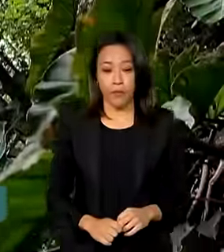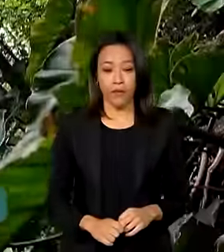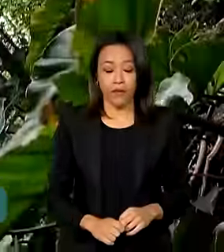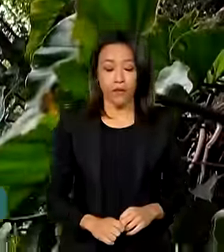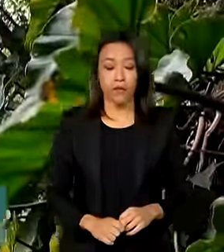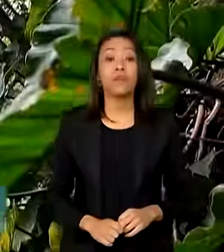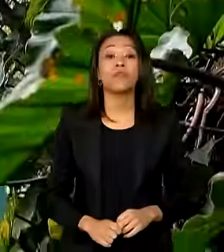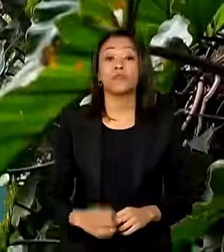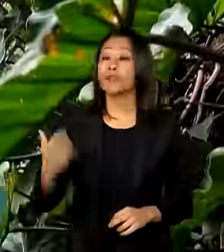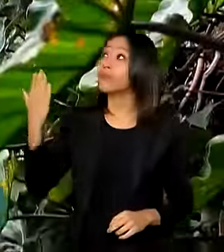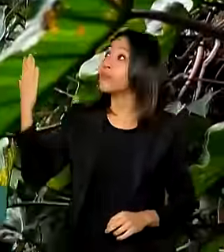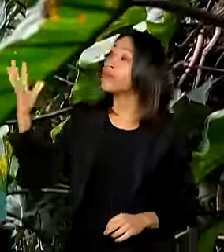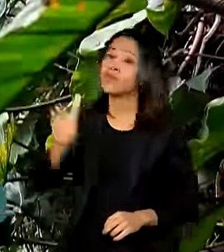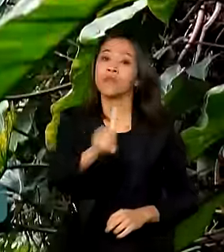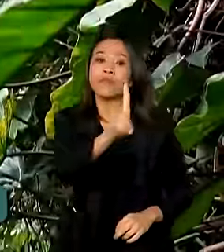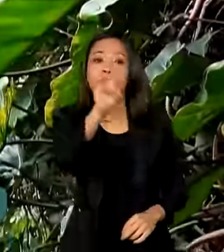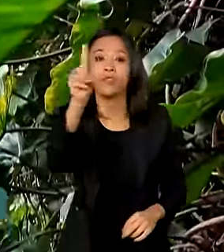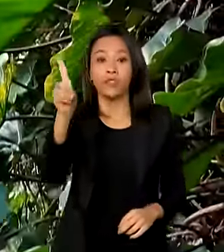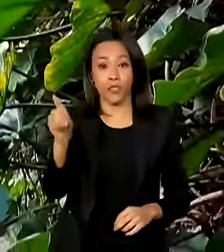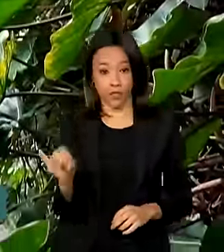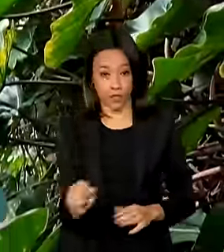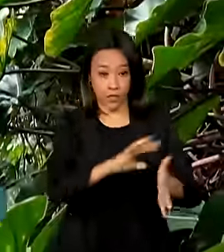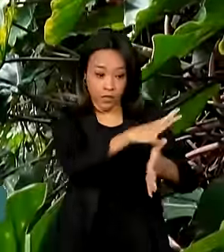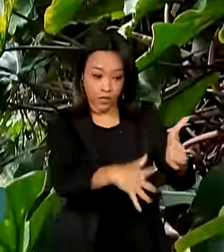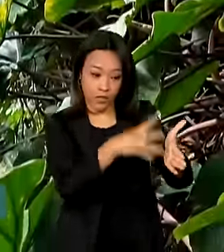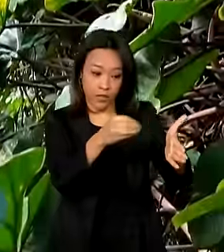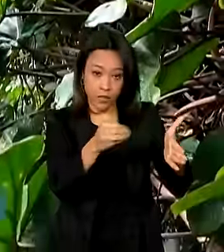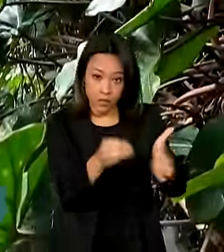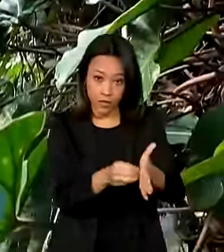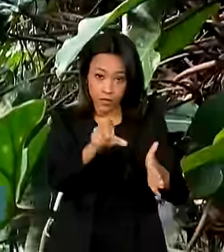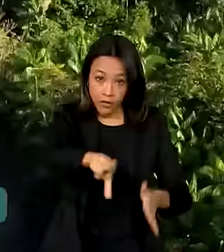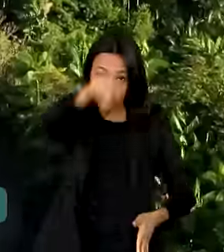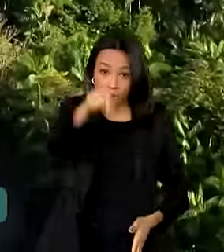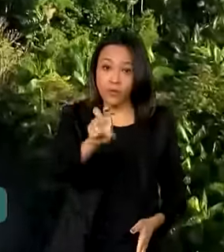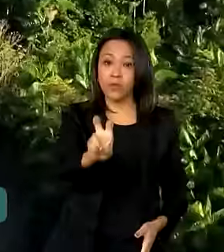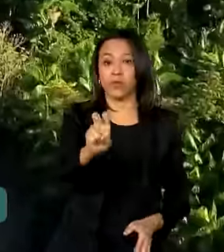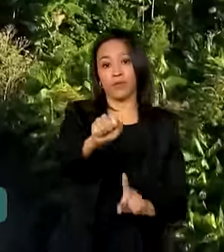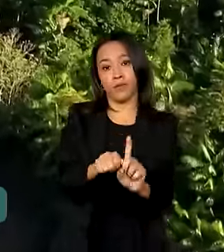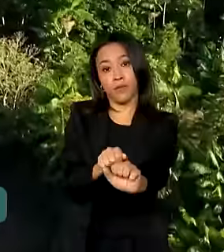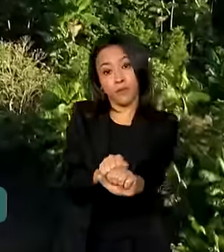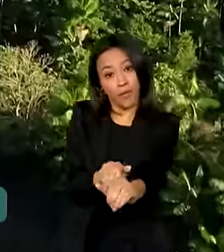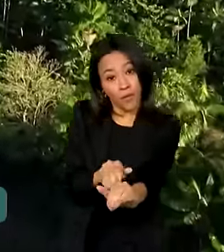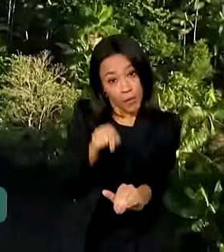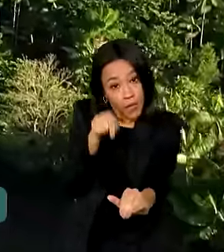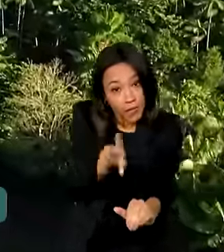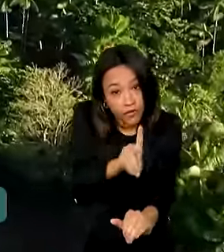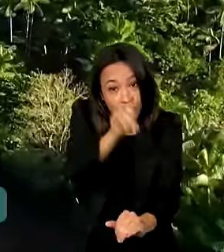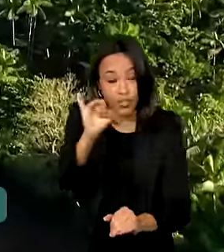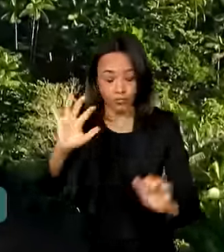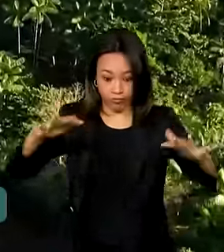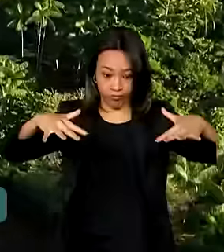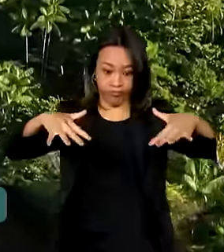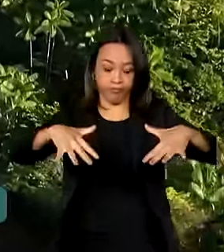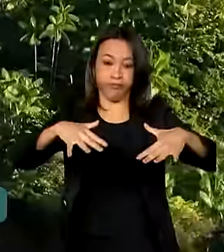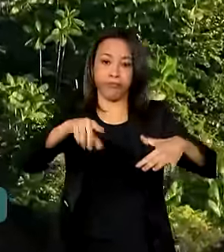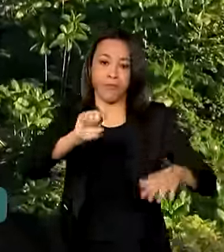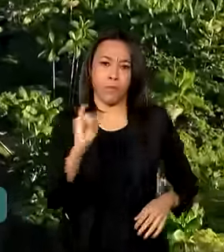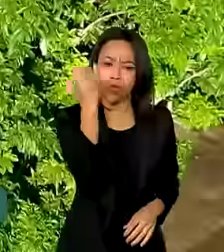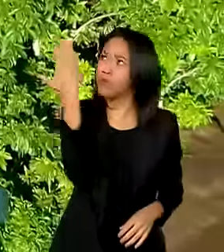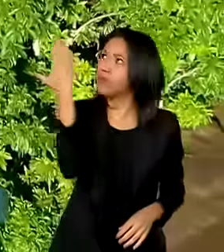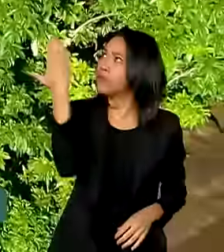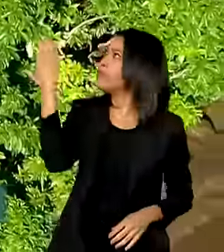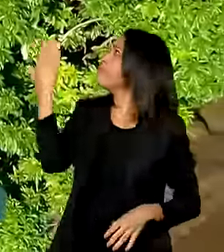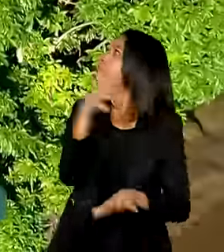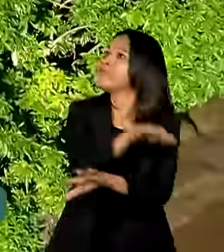O Dia da Amazônia é comemorado em 5 de setembro. A data chama a atenção para a importância desse